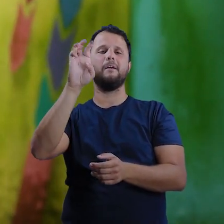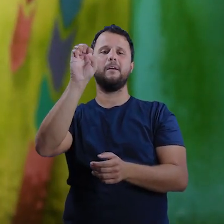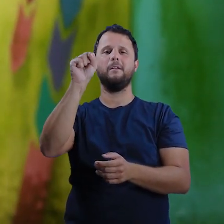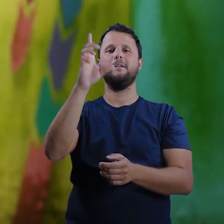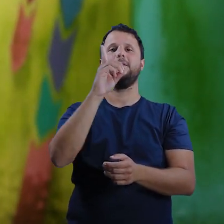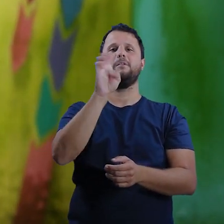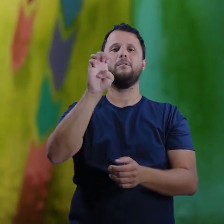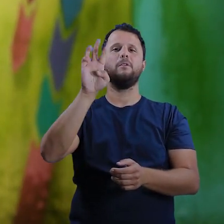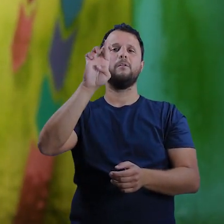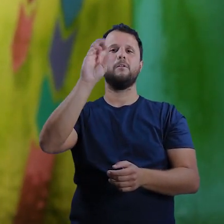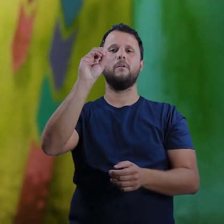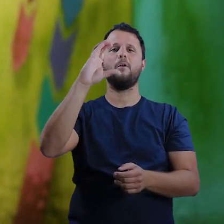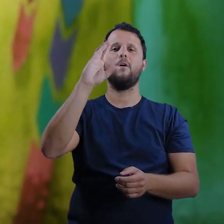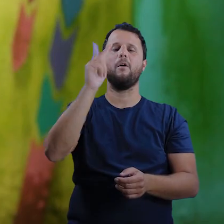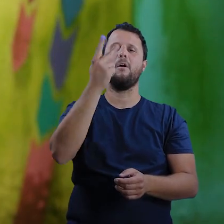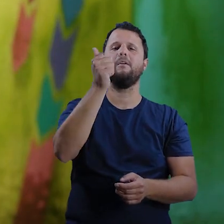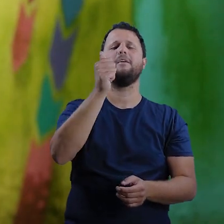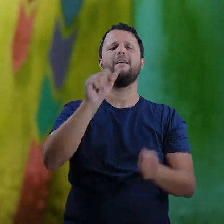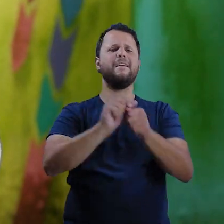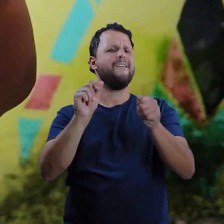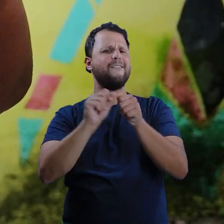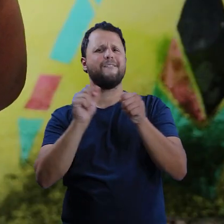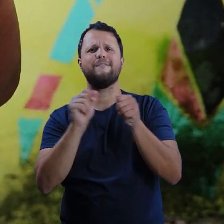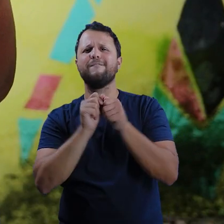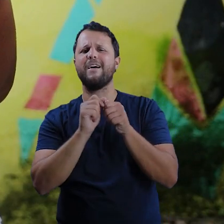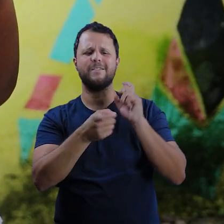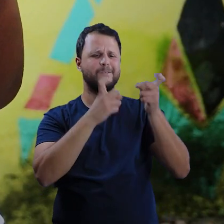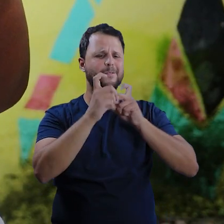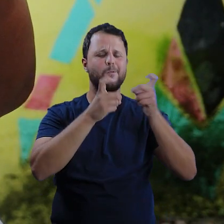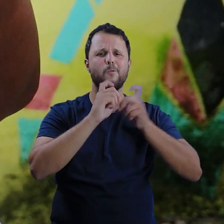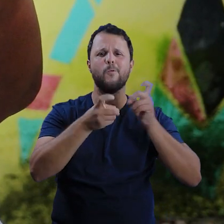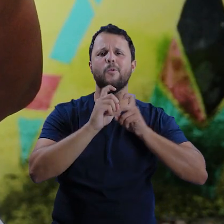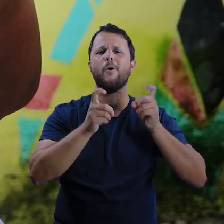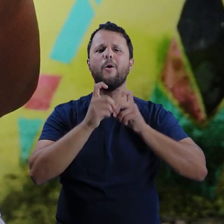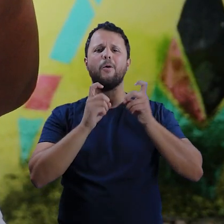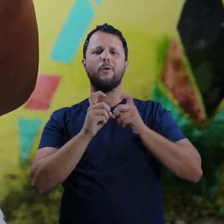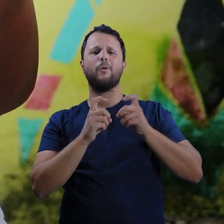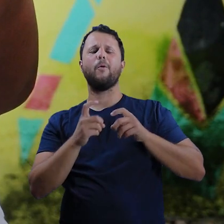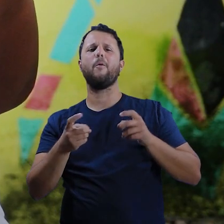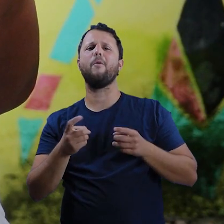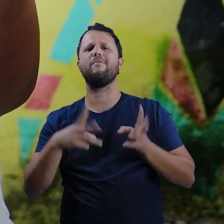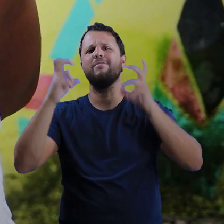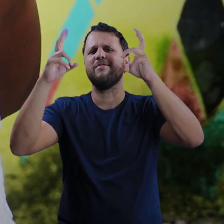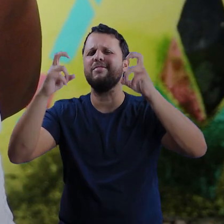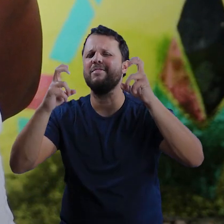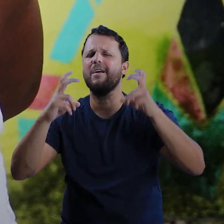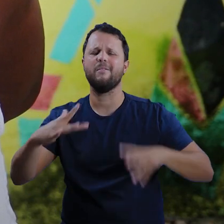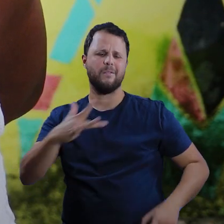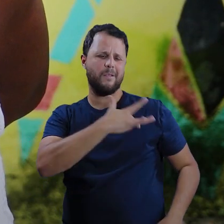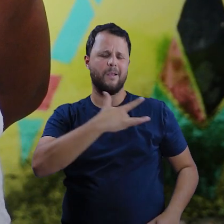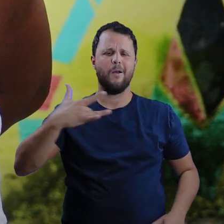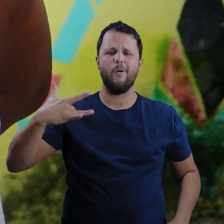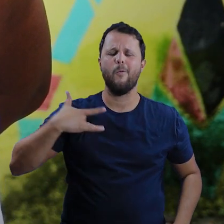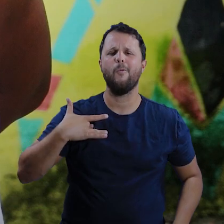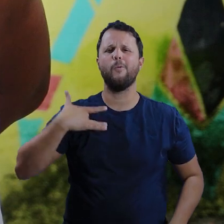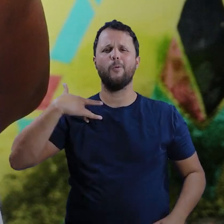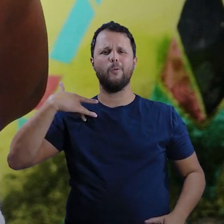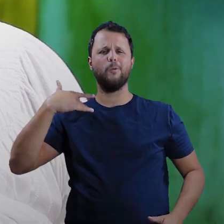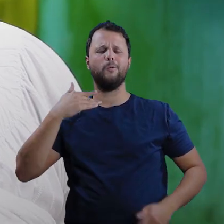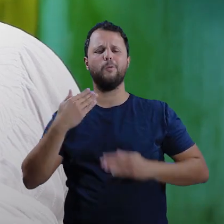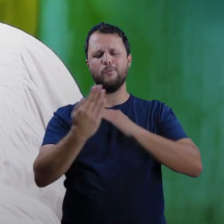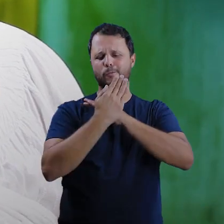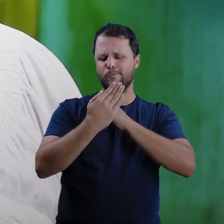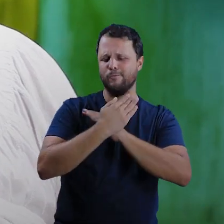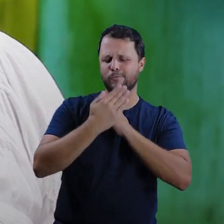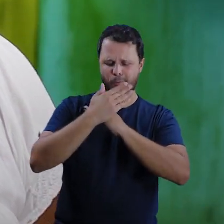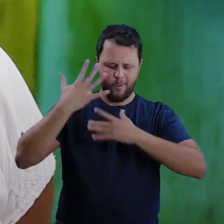Grupo Mulheres de Rocha faz vários diálogos, assim, ligado à saúde da mulher, ligado ao cuidado com o corpo,